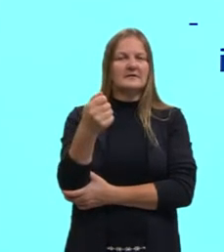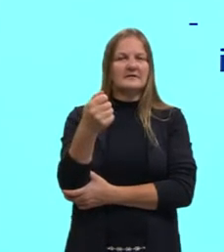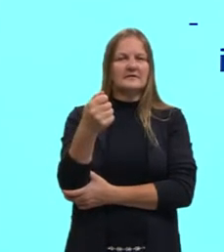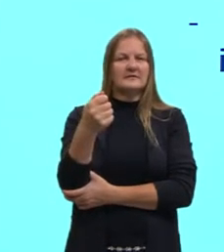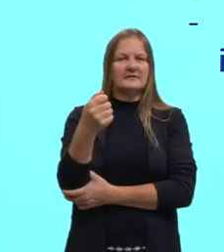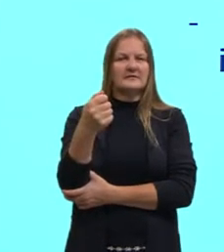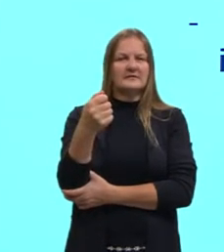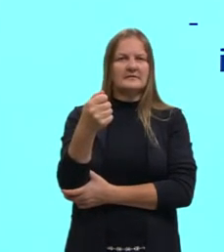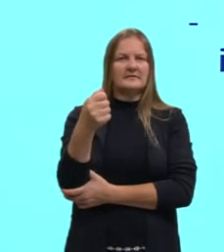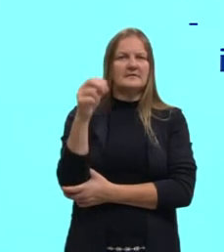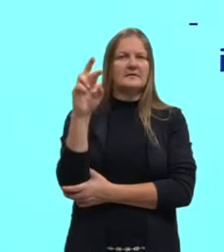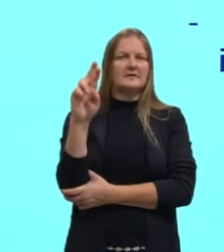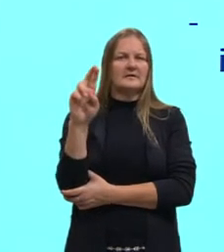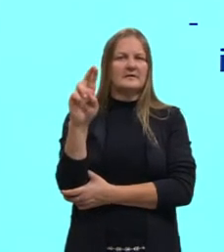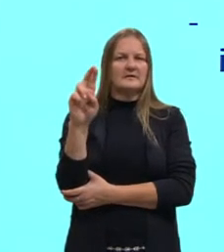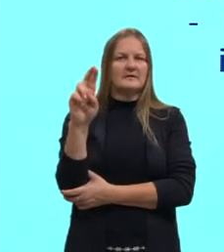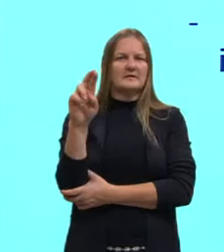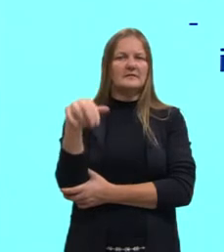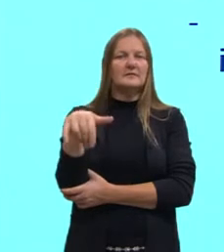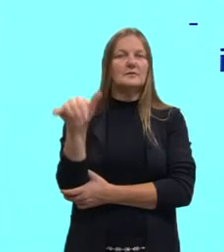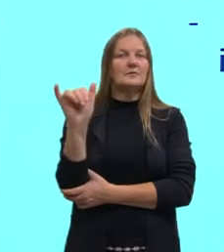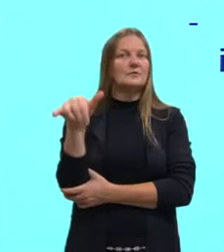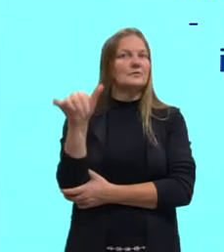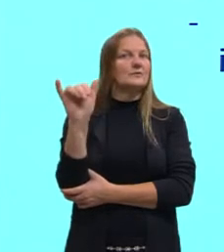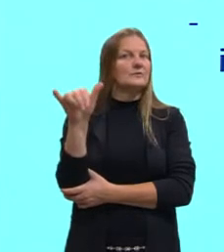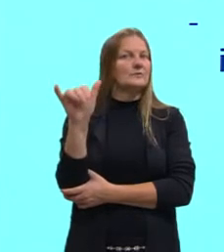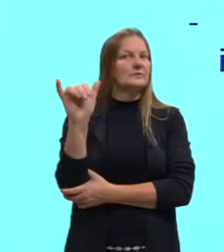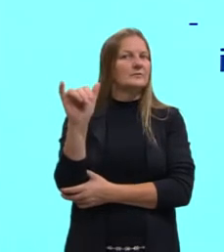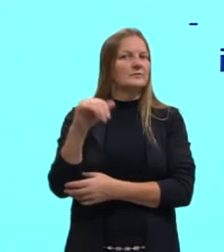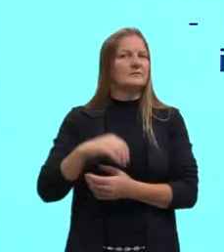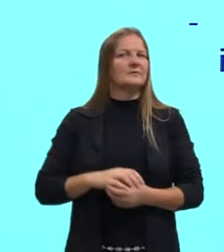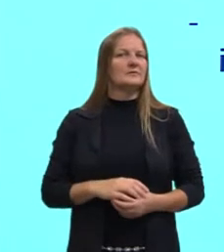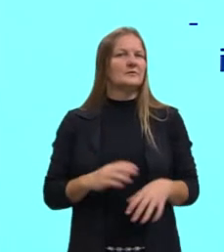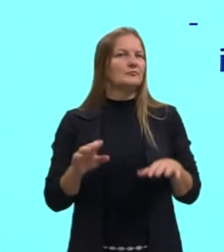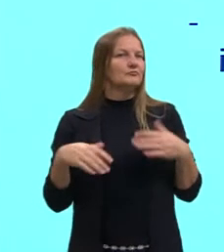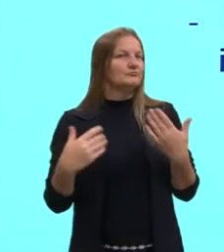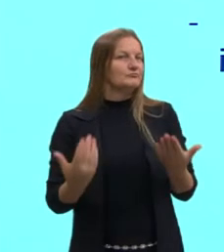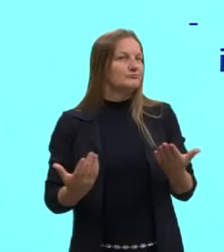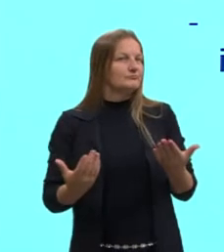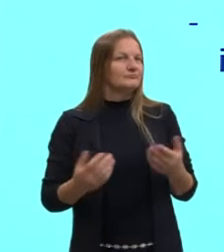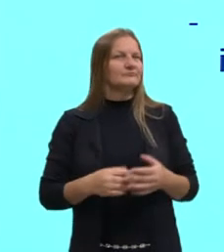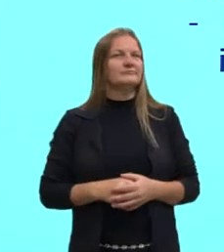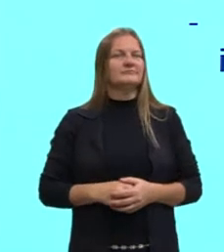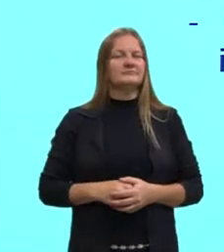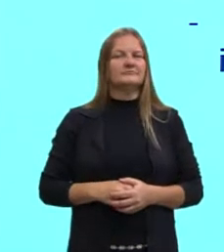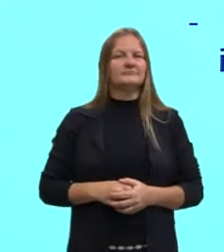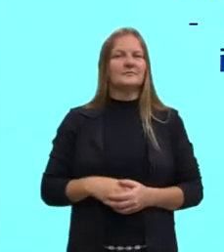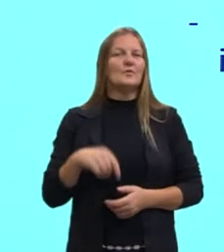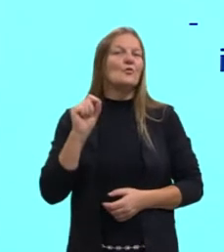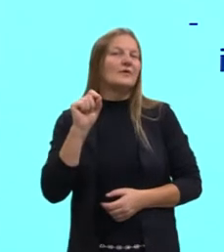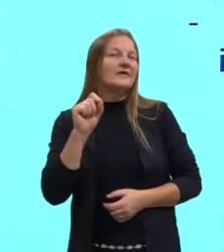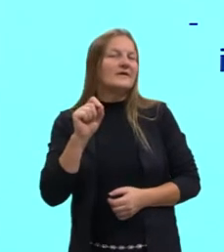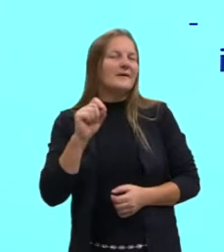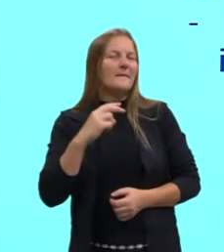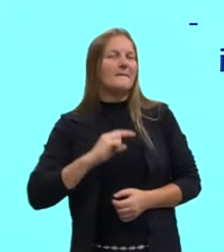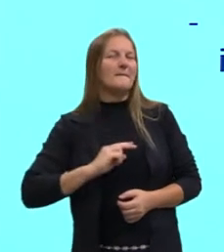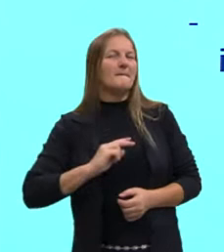-R-Y. Necessary. Necessary. Lembra?